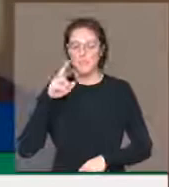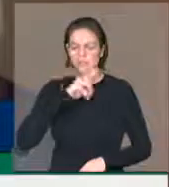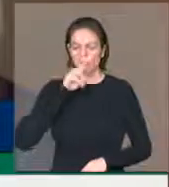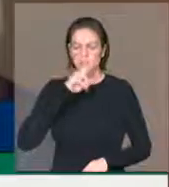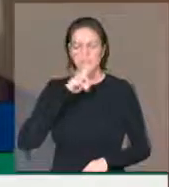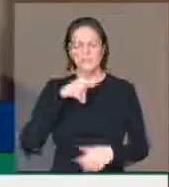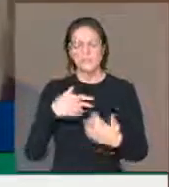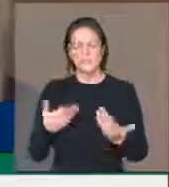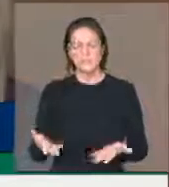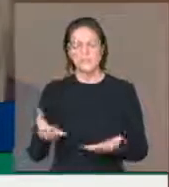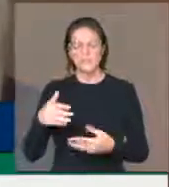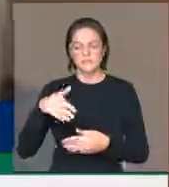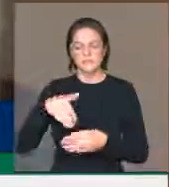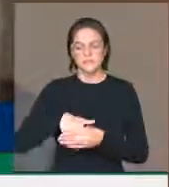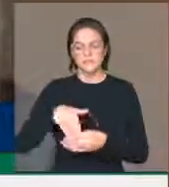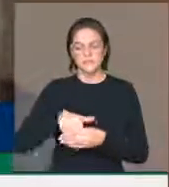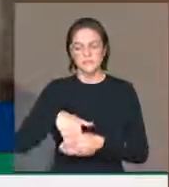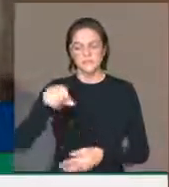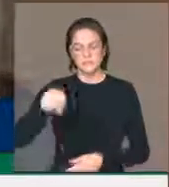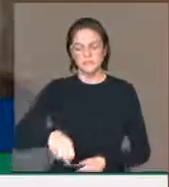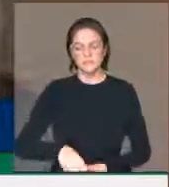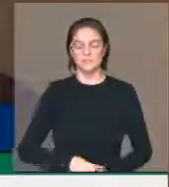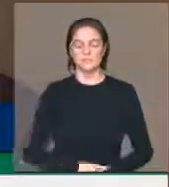urgente. Nós encaminhamos pela votação, sim, Sr. Presidente.